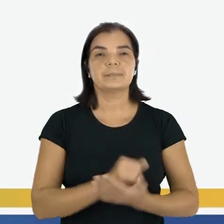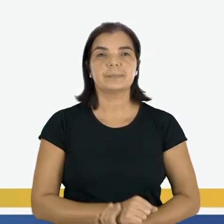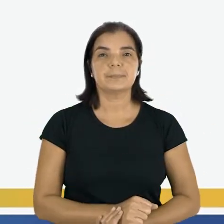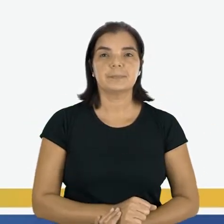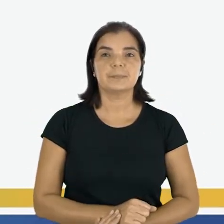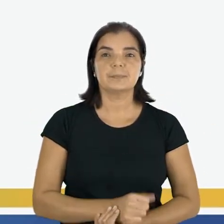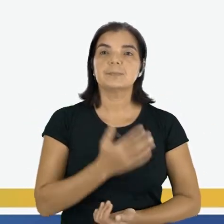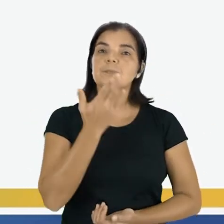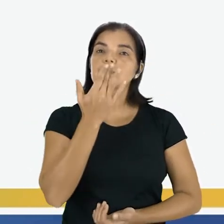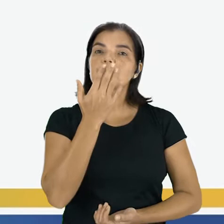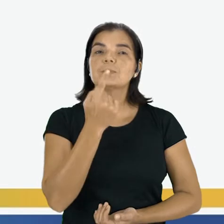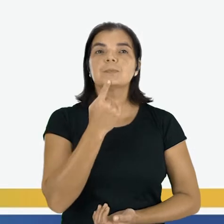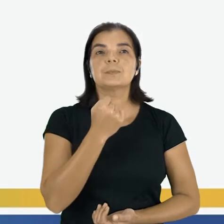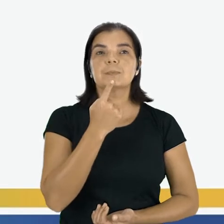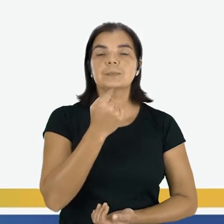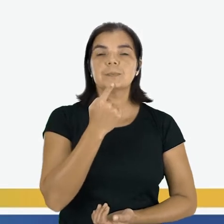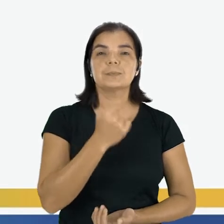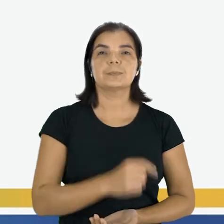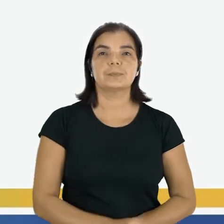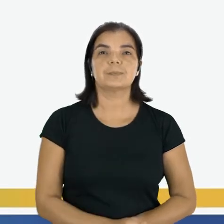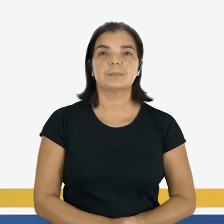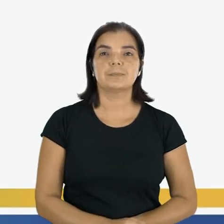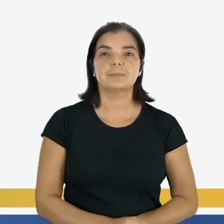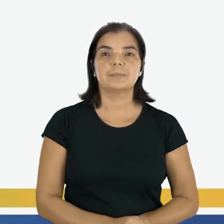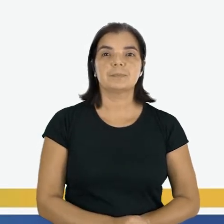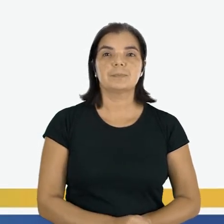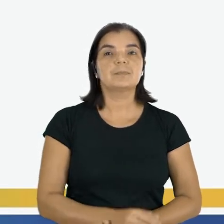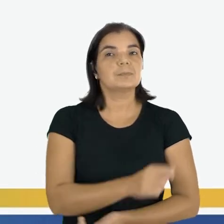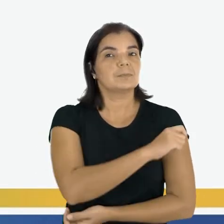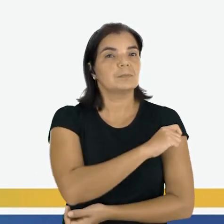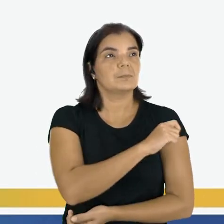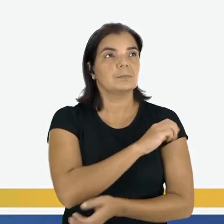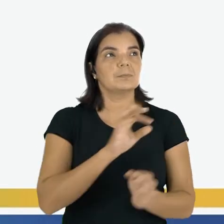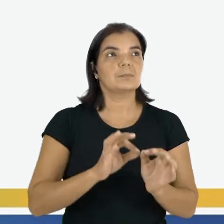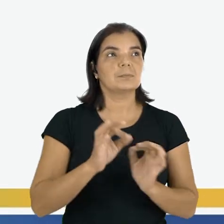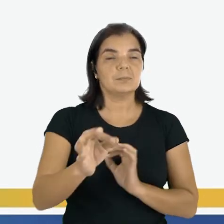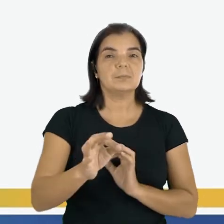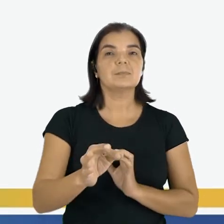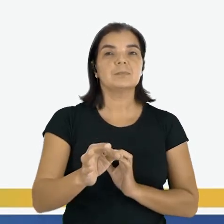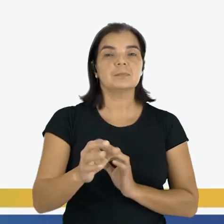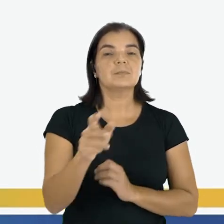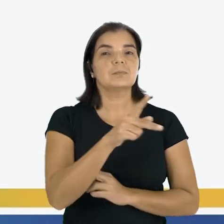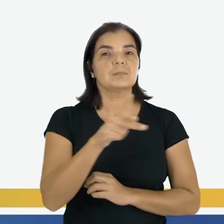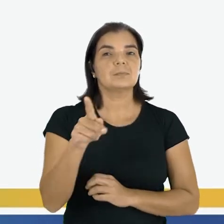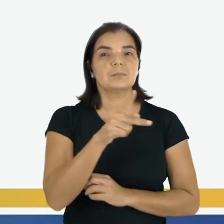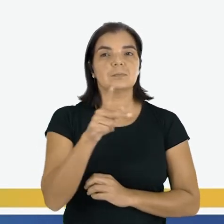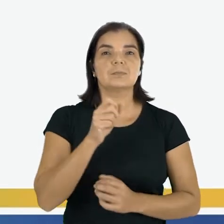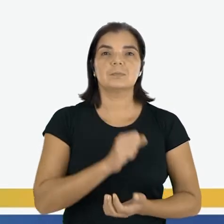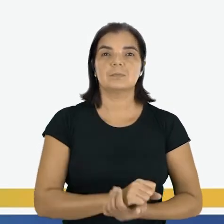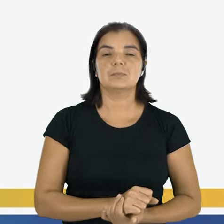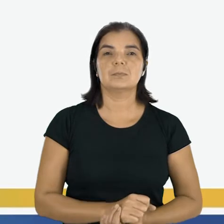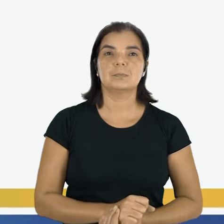tem a cor vermelha. Muito bem. Esta é a aluna que está mais longe da professora.